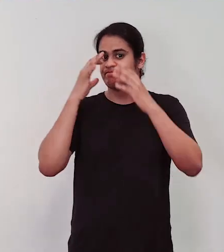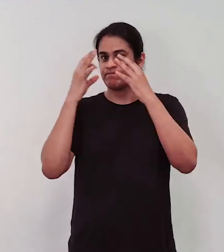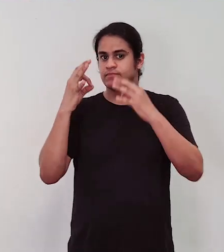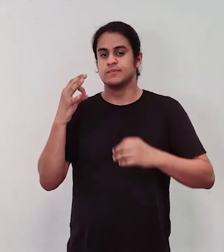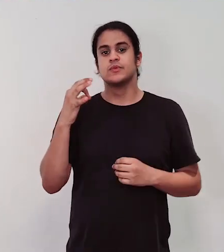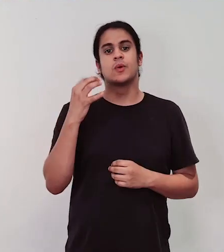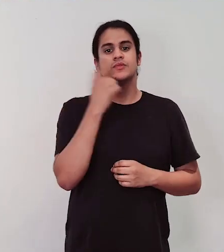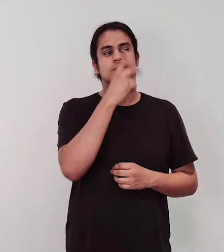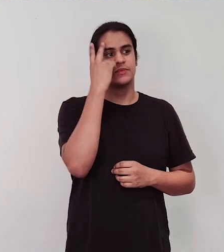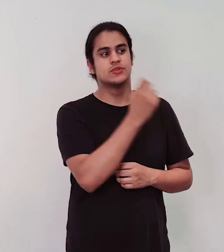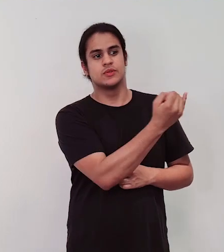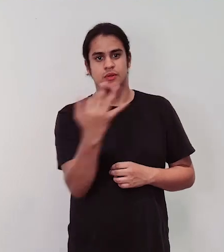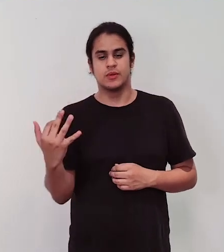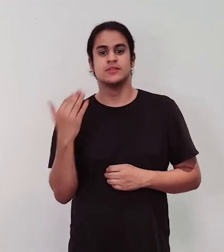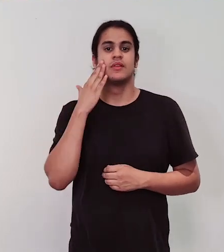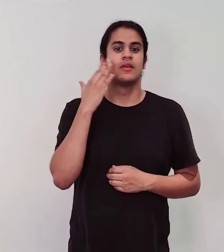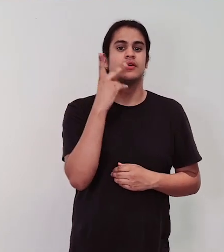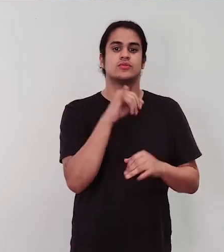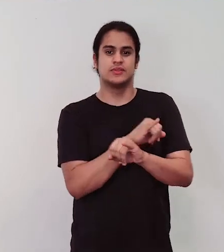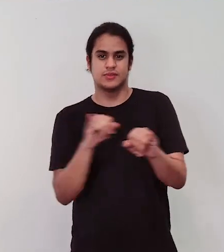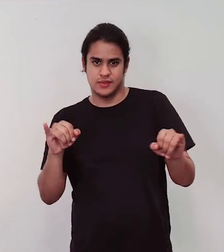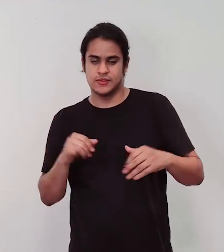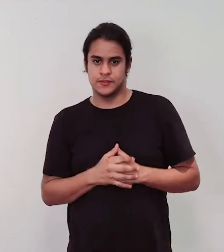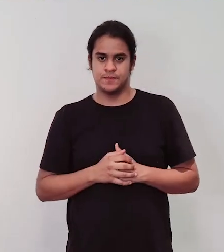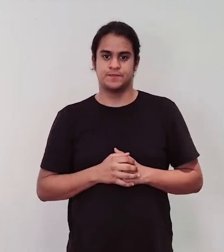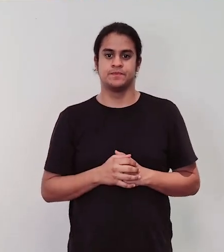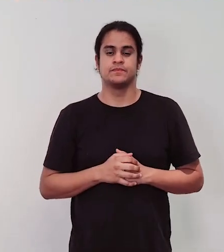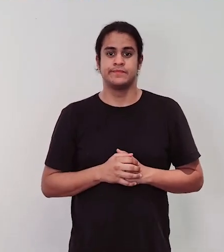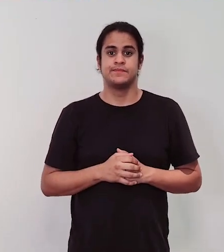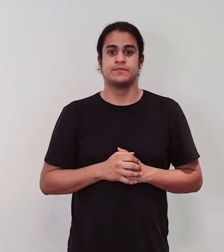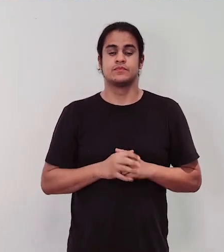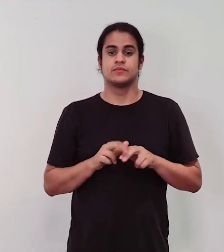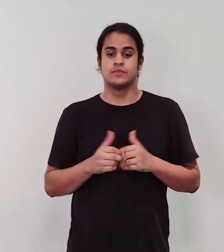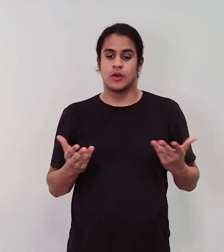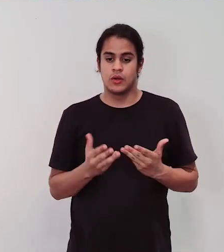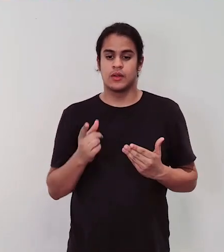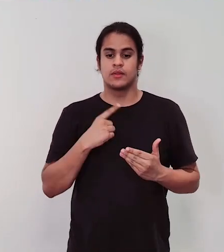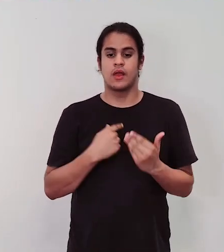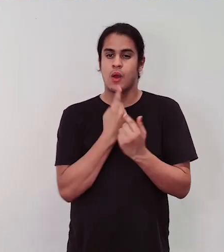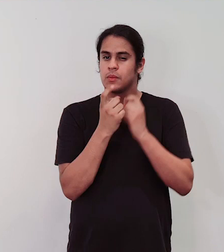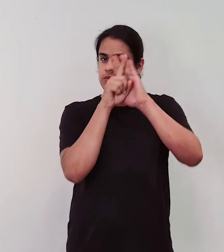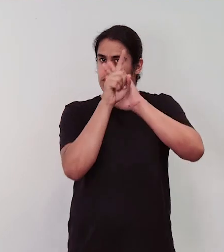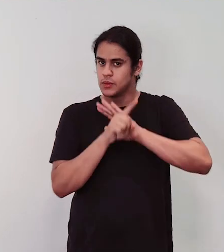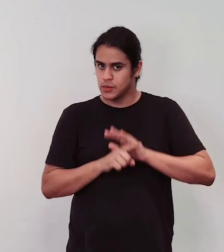pessoas entendam o que você está, a sua mensagem. Então eu vou colocar algumas frases aqui, algumas perguntas, obviamente